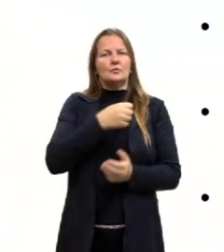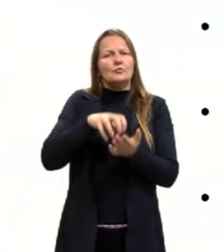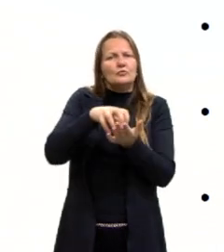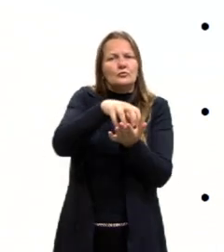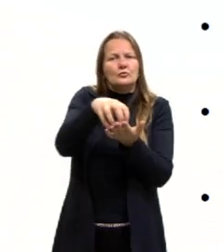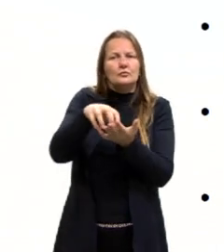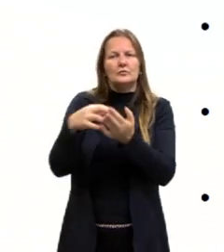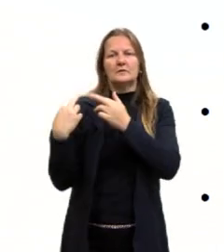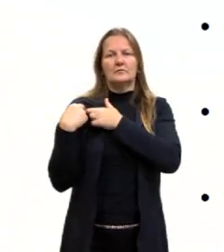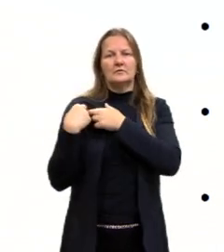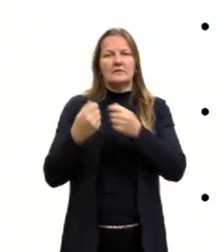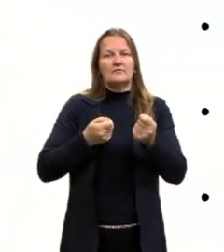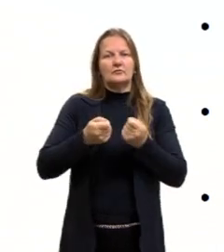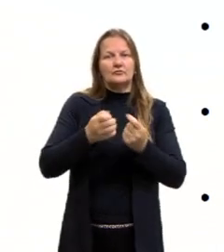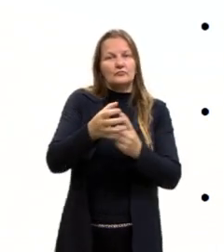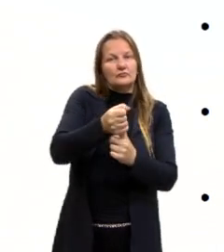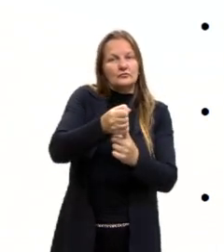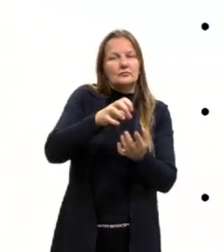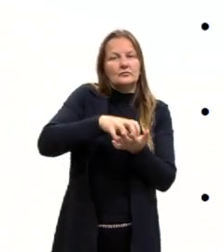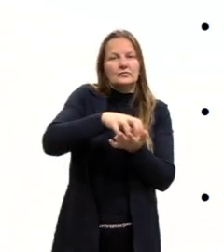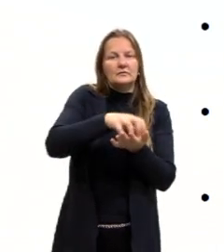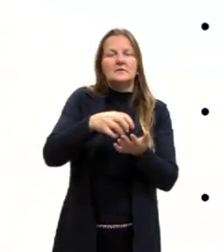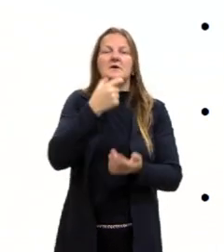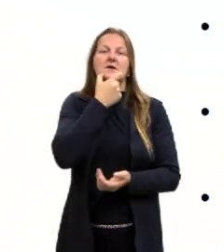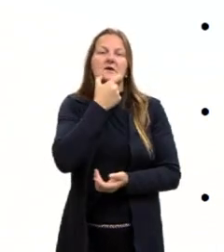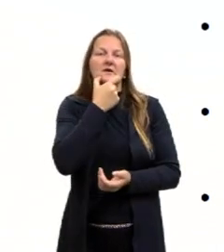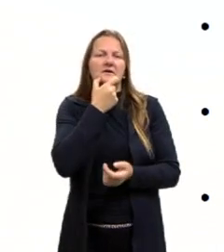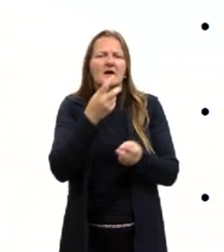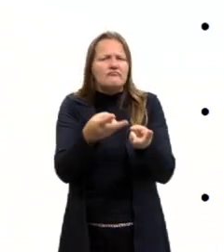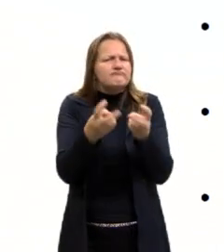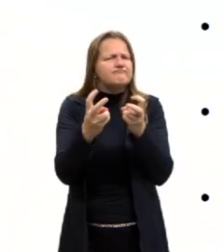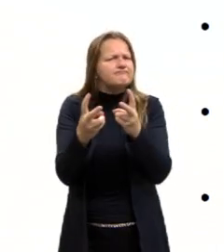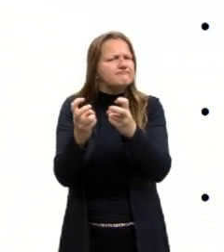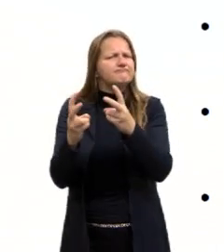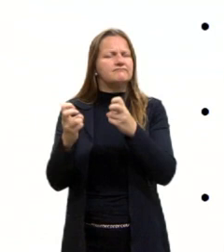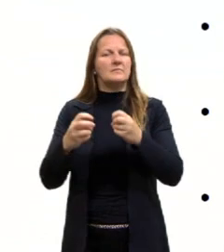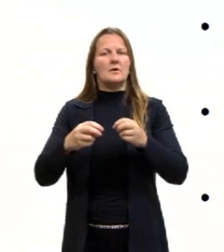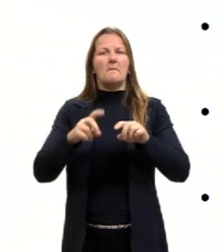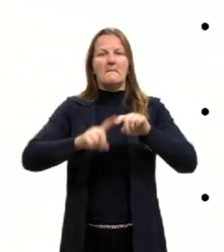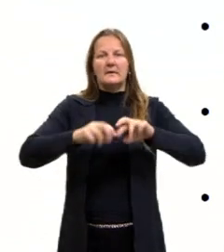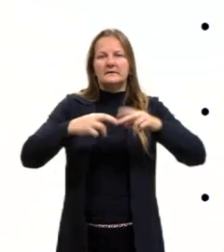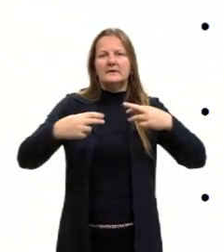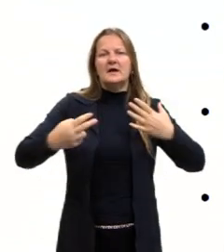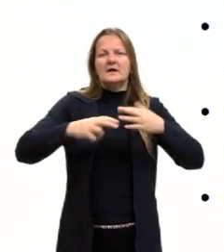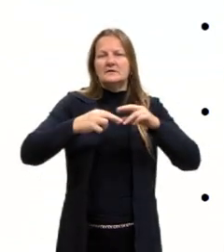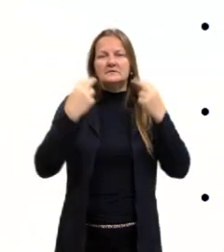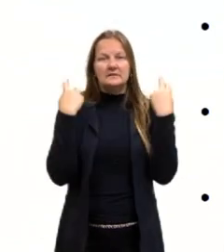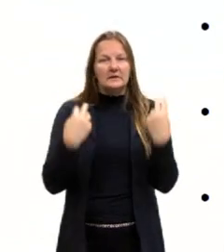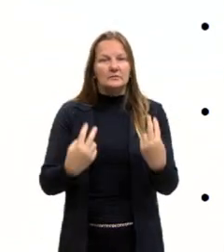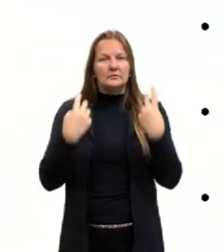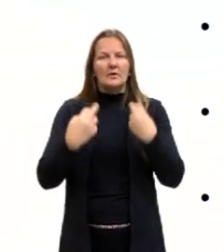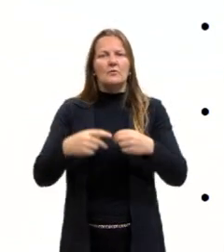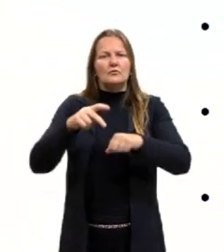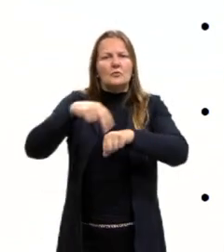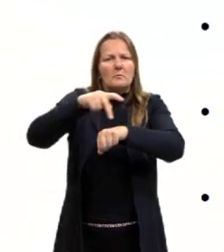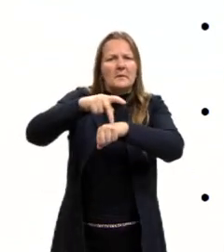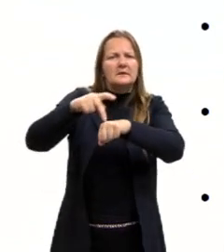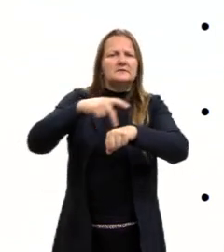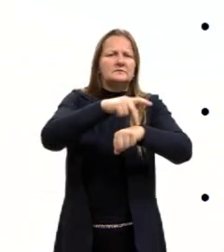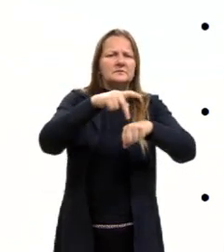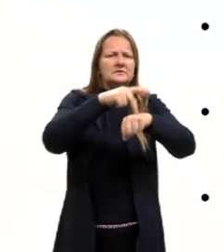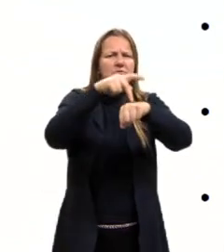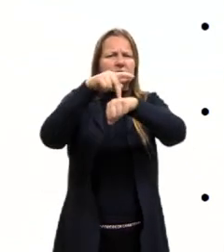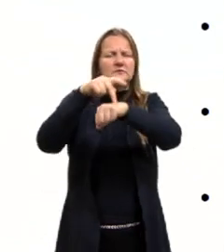a Inglaterra tinha. Então, a Inglaterra explorava os recursos naturais, as riquezas de vários países ao redor do mundo.